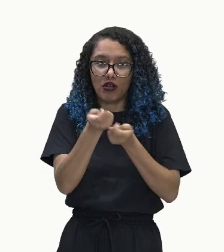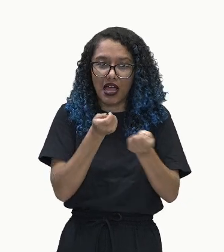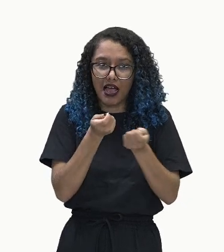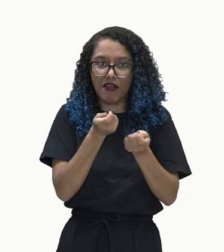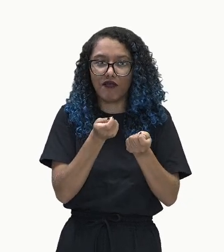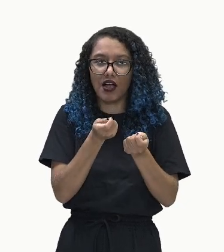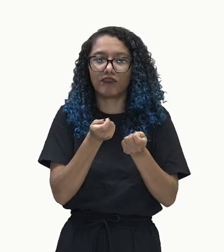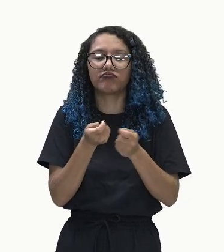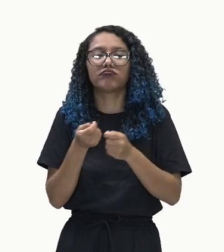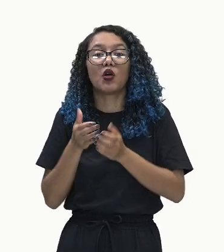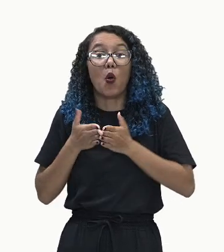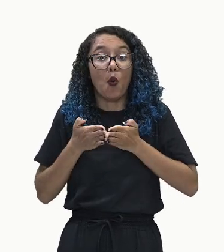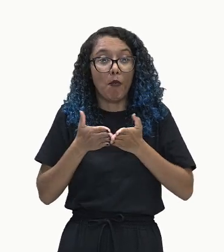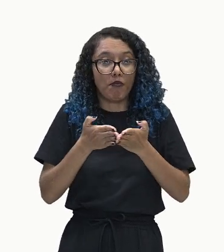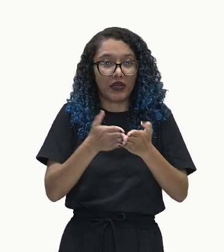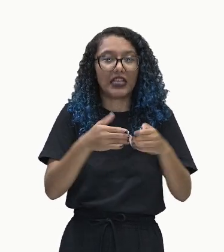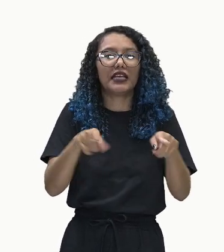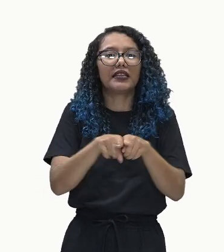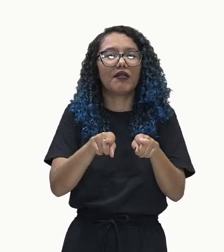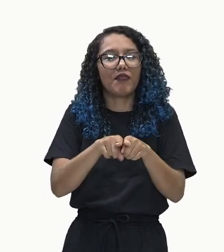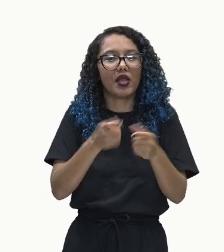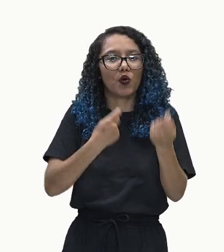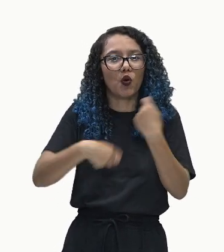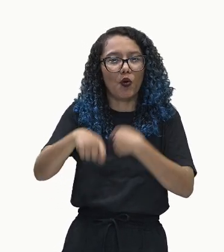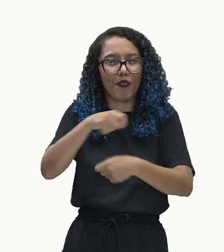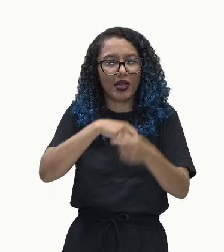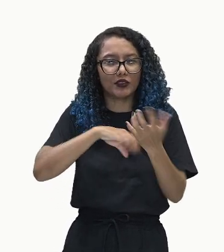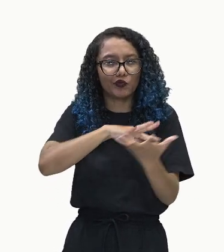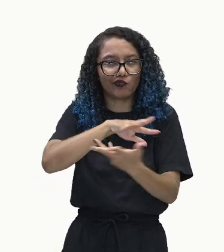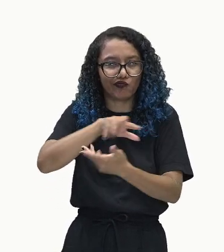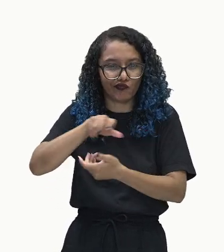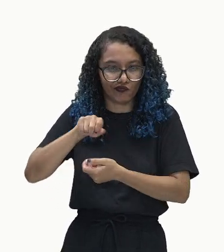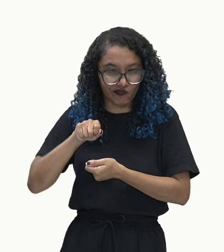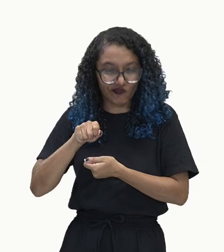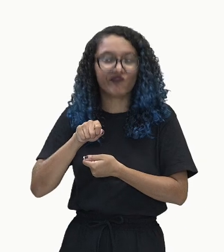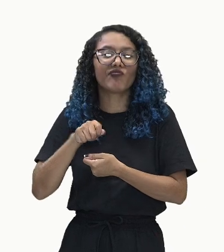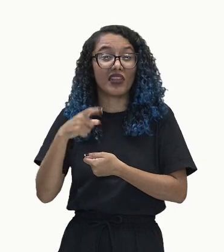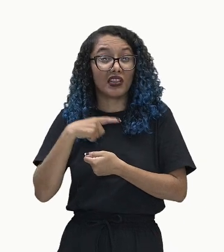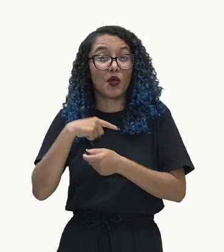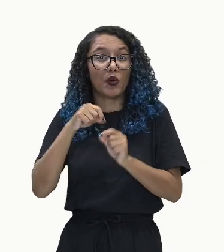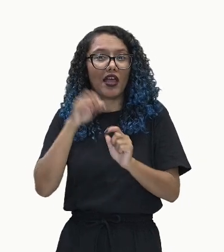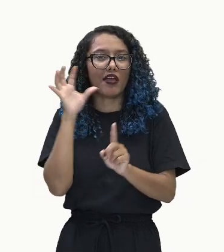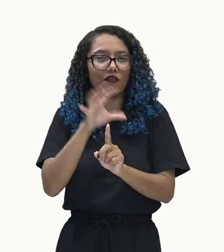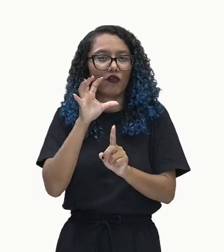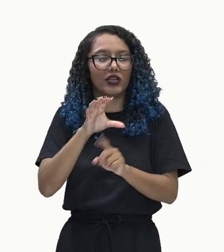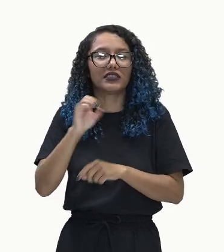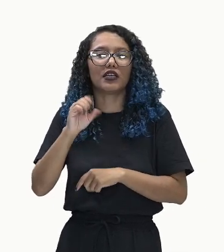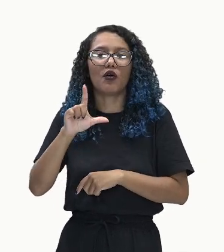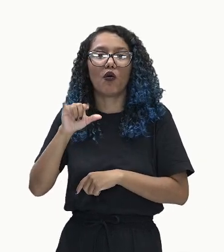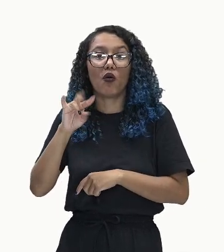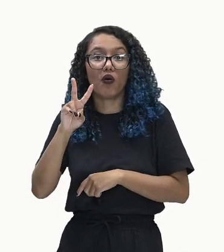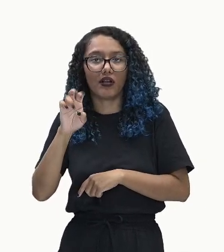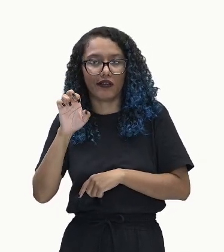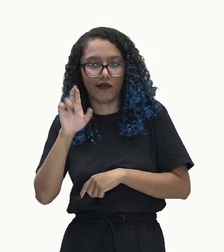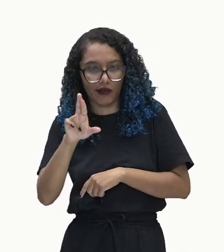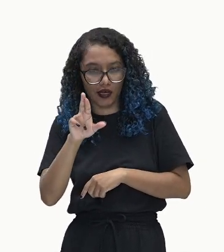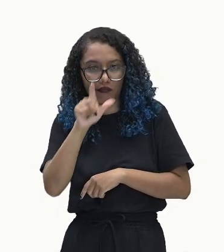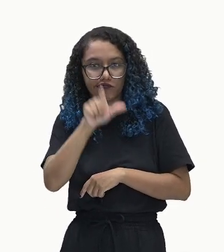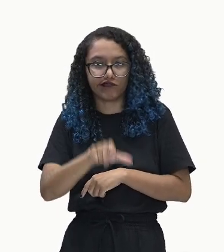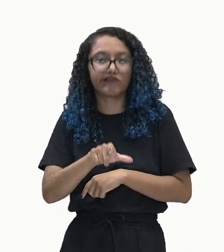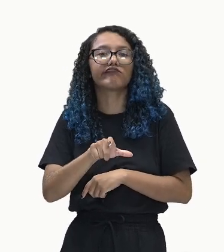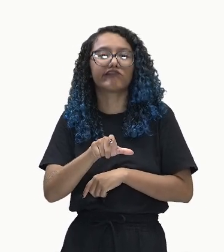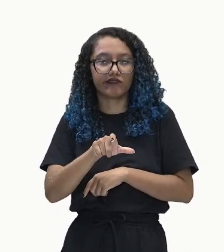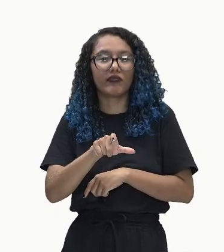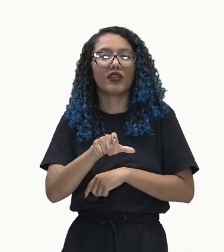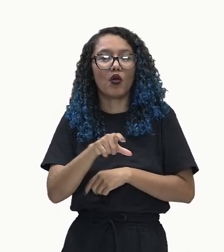e, consequentemente, o comércio mundial. aqui a gente está vendo o dedo do Oliver Clovell, o ato de navegação, que também foi